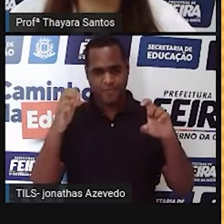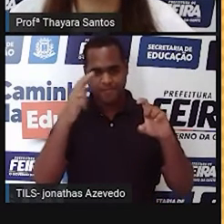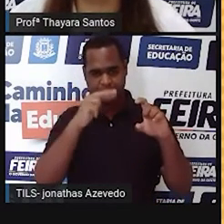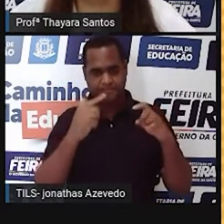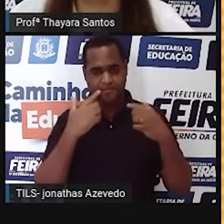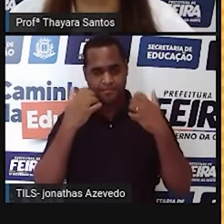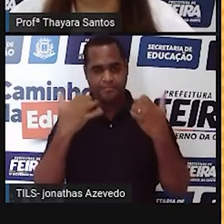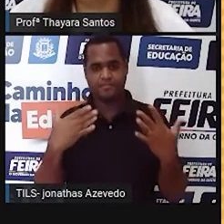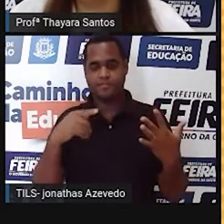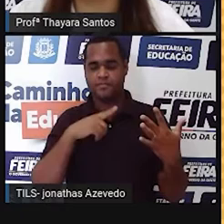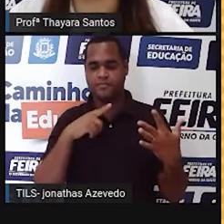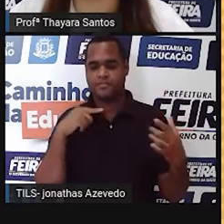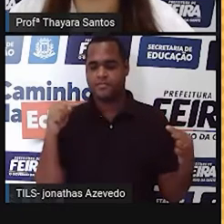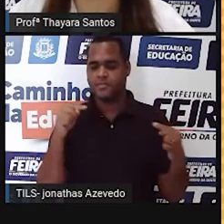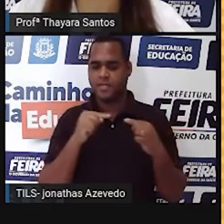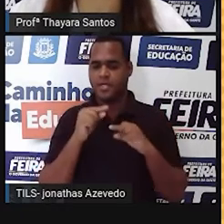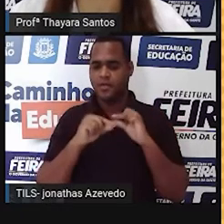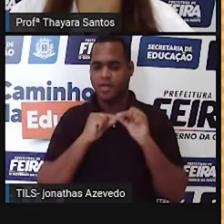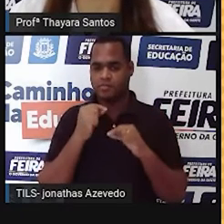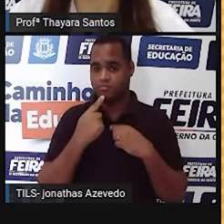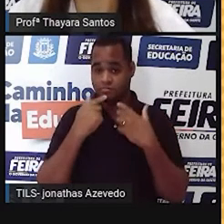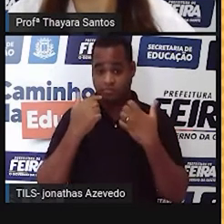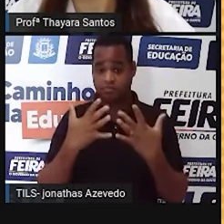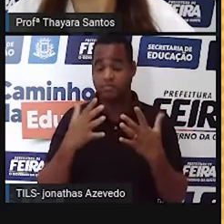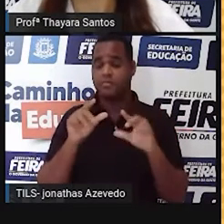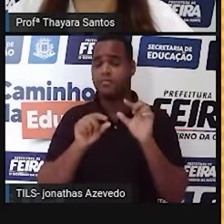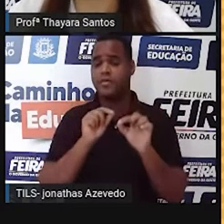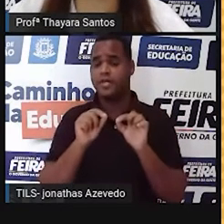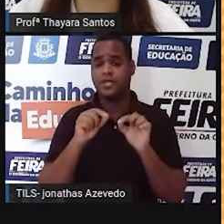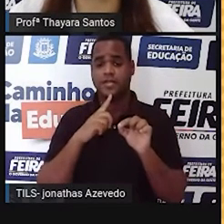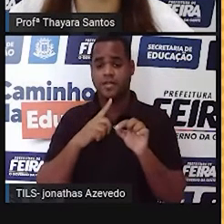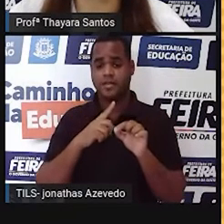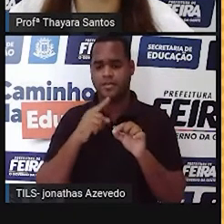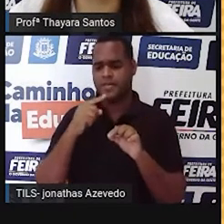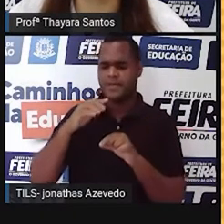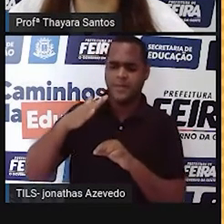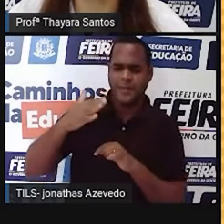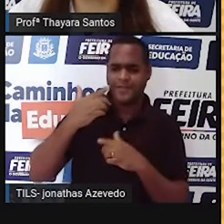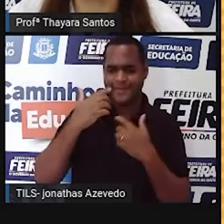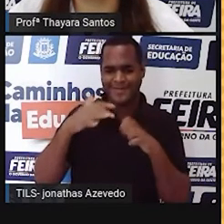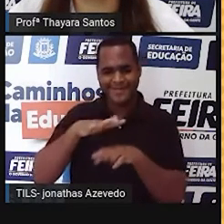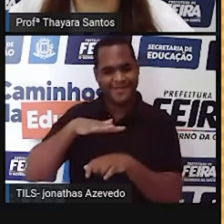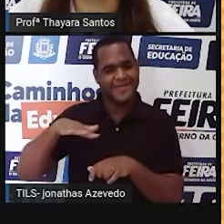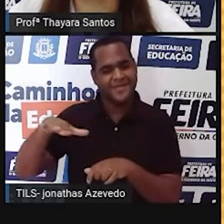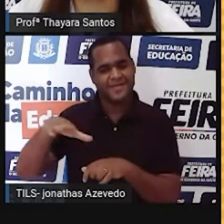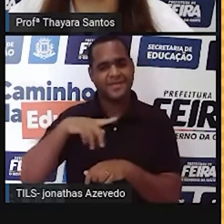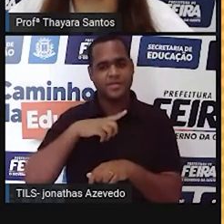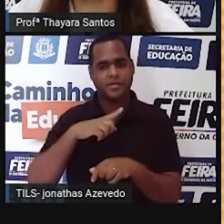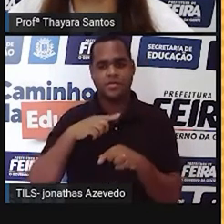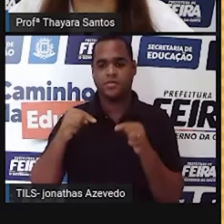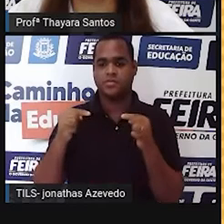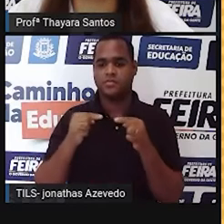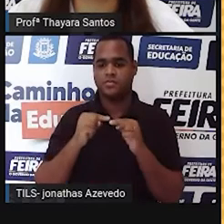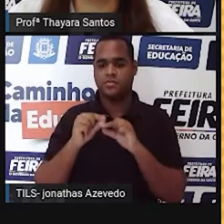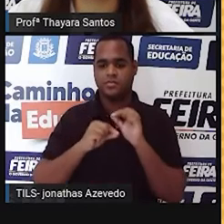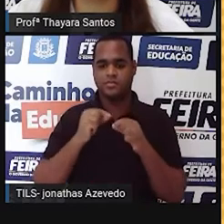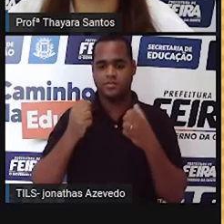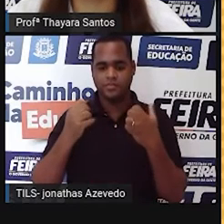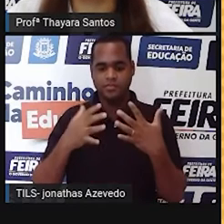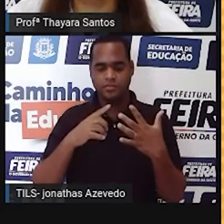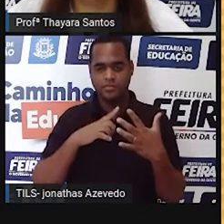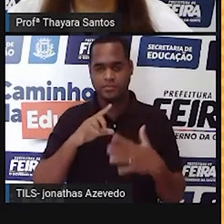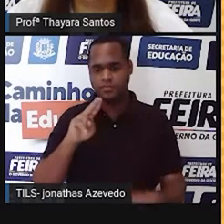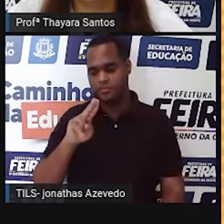tem destacando a glândula buboretral, mas ela está mais ou menos aqui nessa região, que é a base da